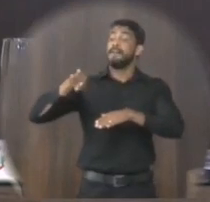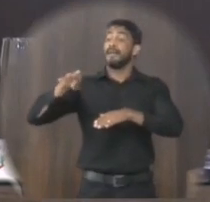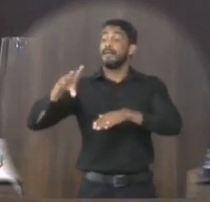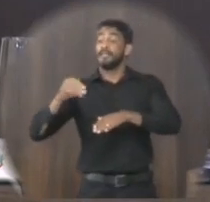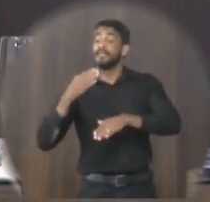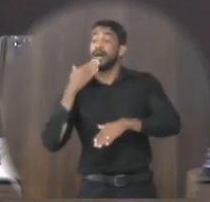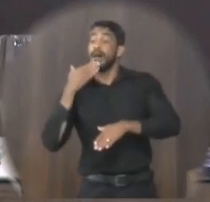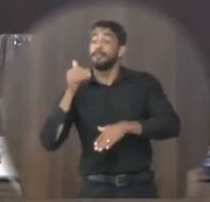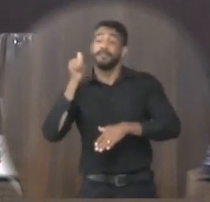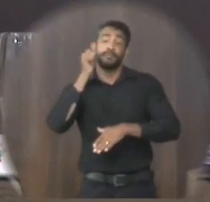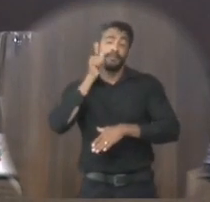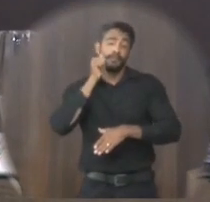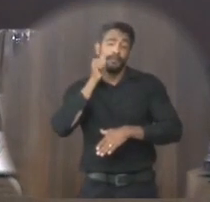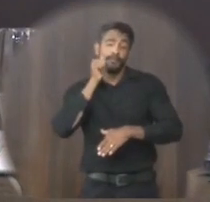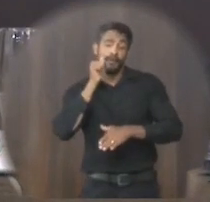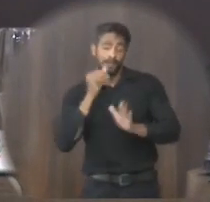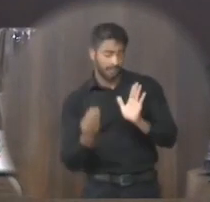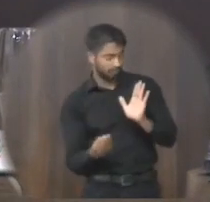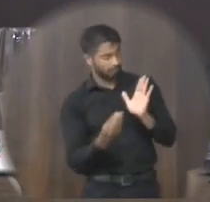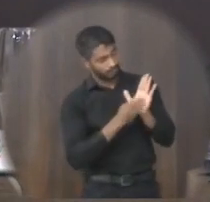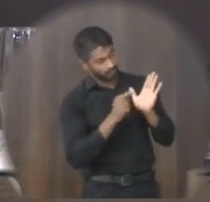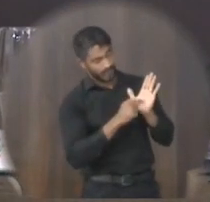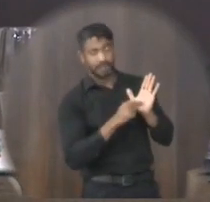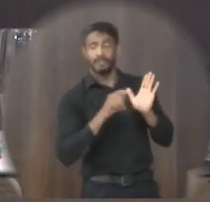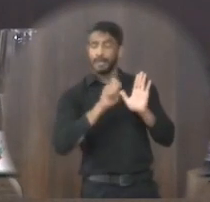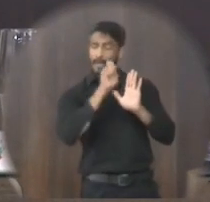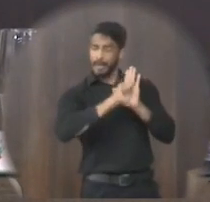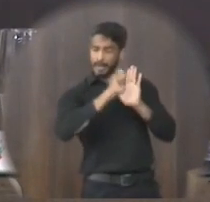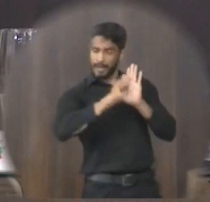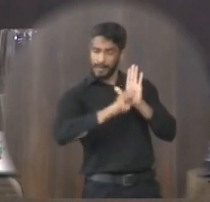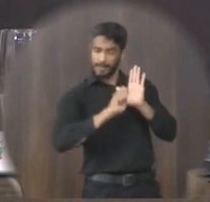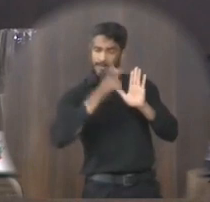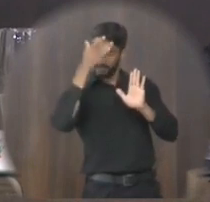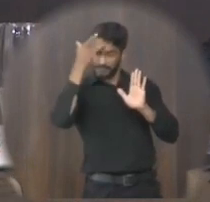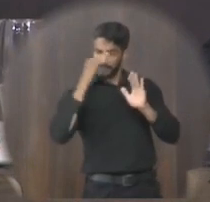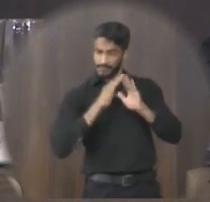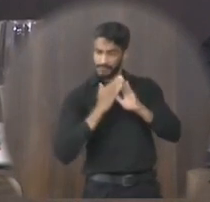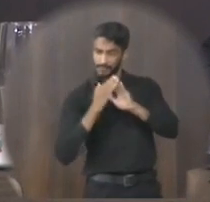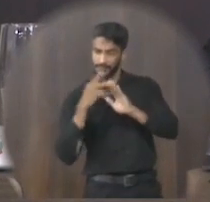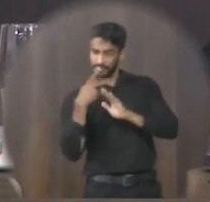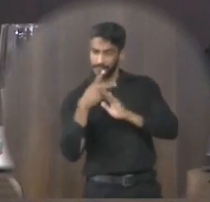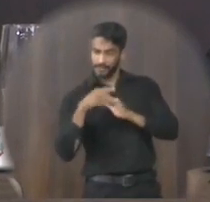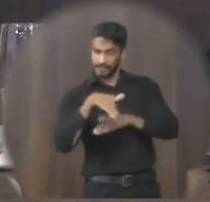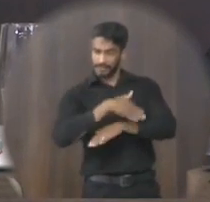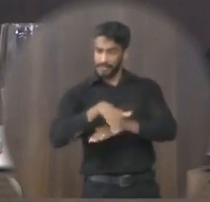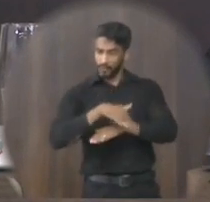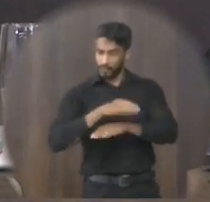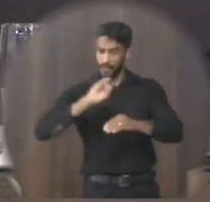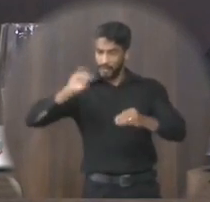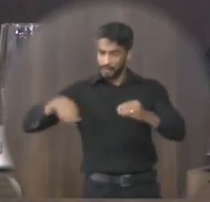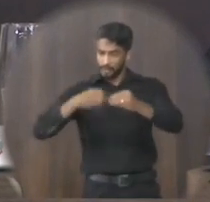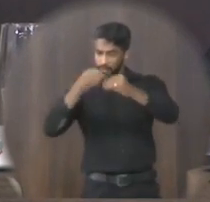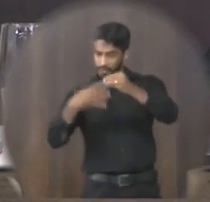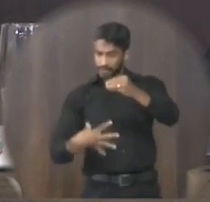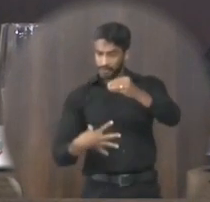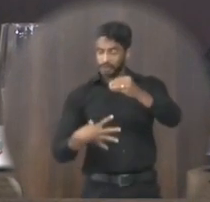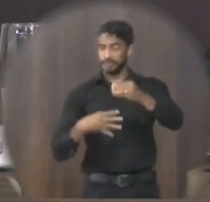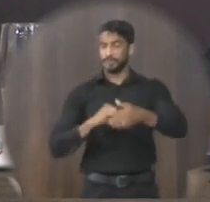Maria de Jesus em anexo a esse requerimento cega abaixo assinado feito pelos moradores da rua justificativa